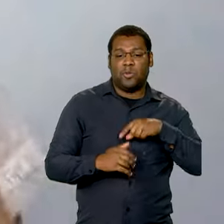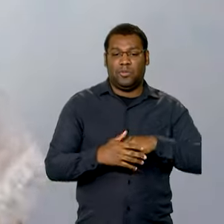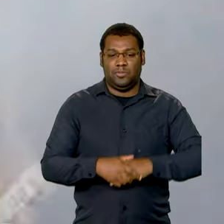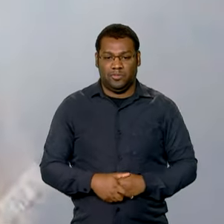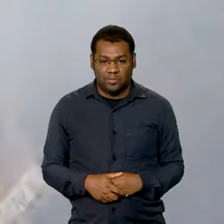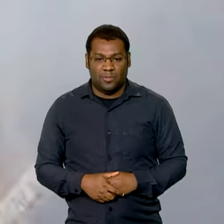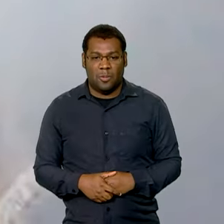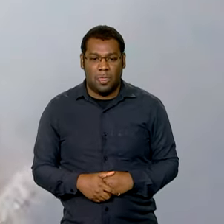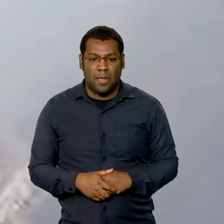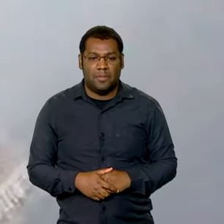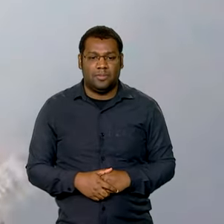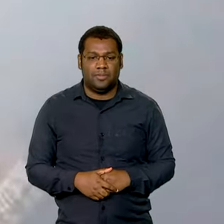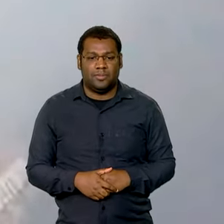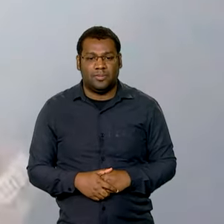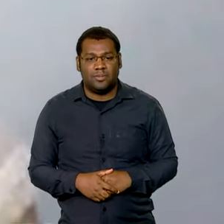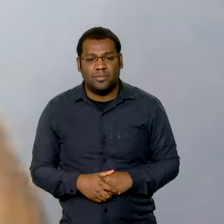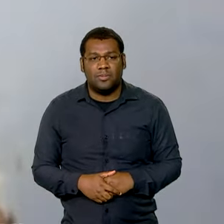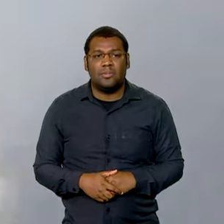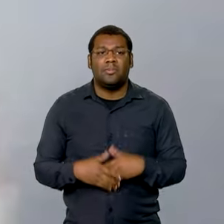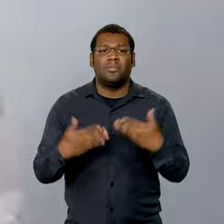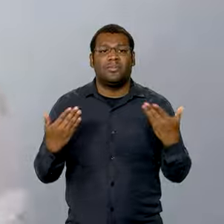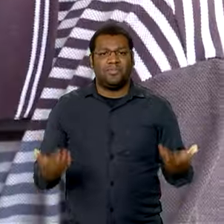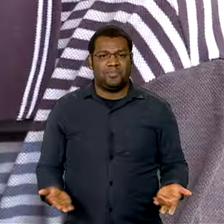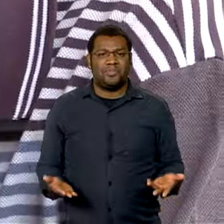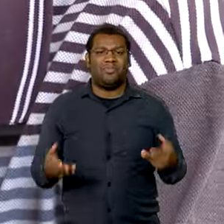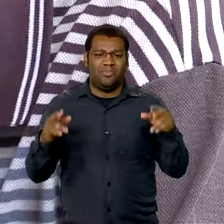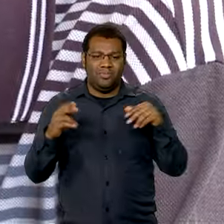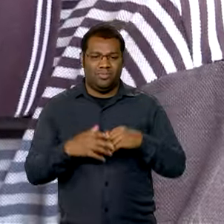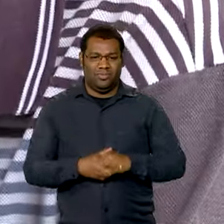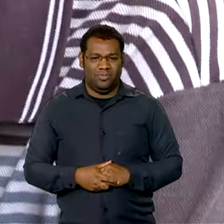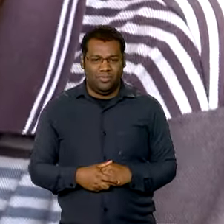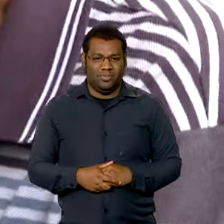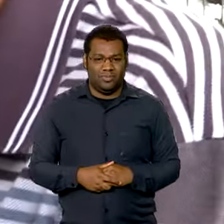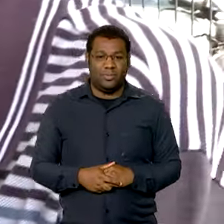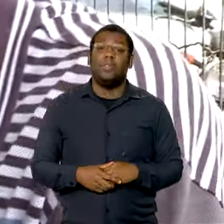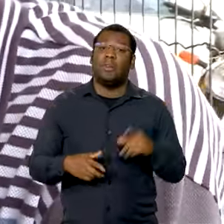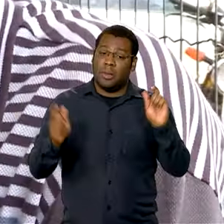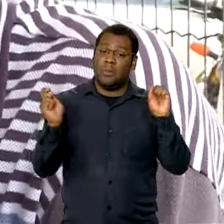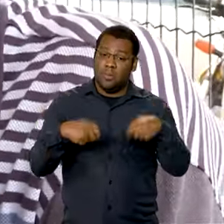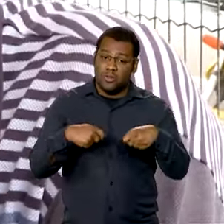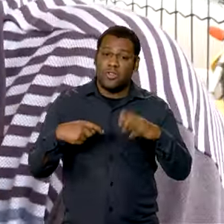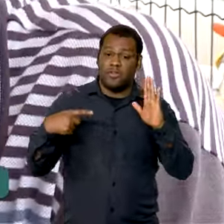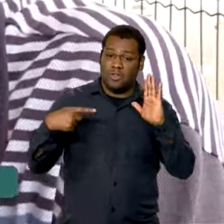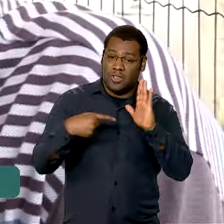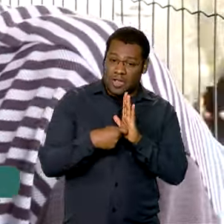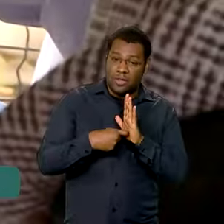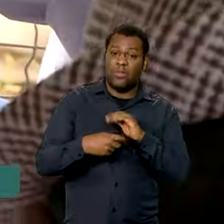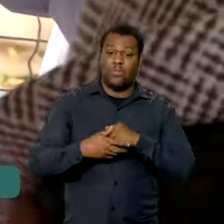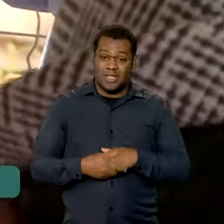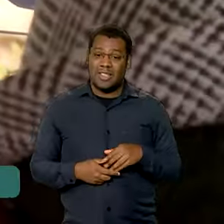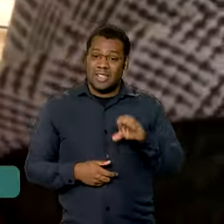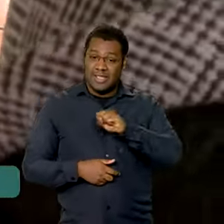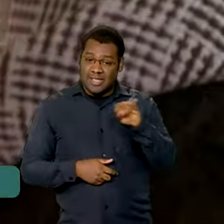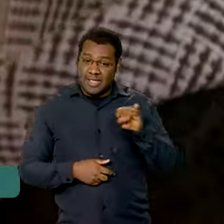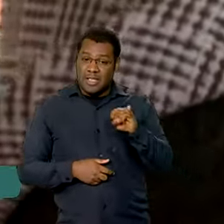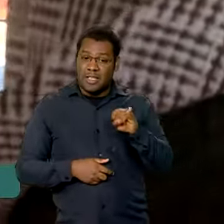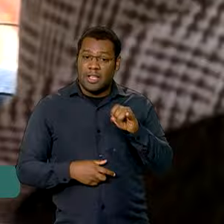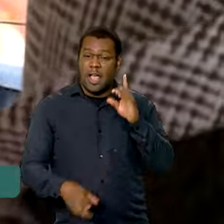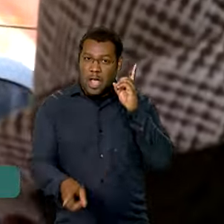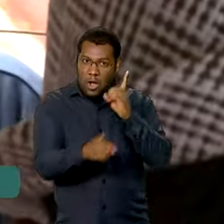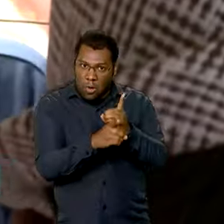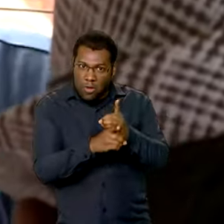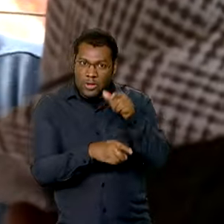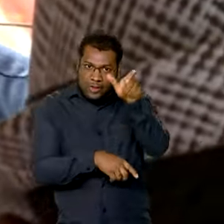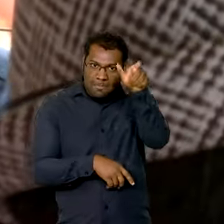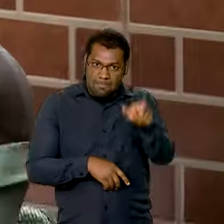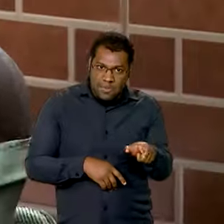e é justamente aí que é tão complexo esse assunto. É possível denunciar as situações de violência contra idosos pelo Disque